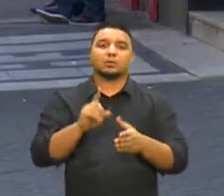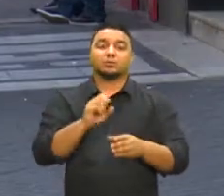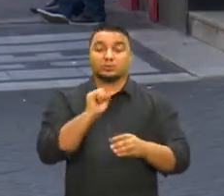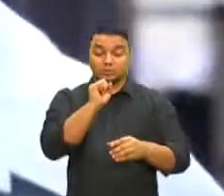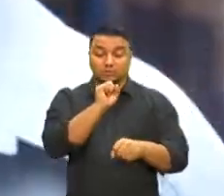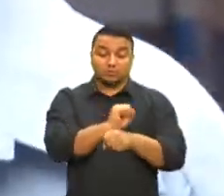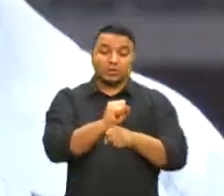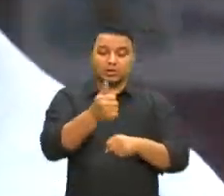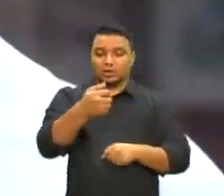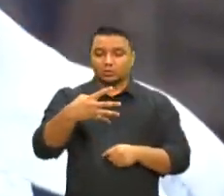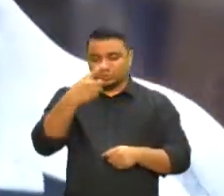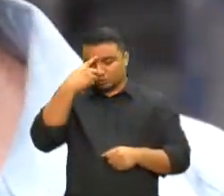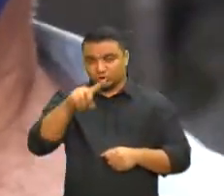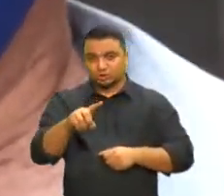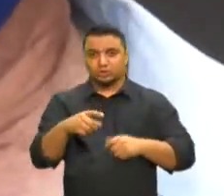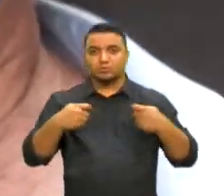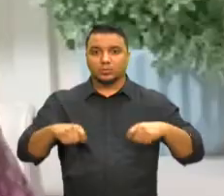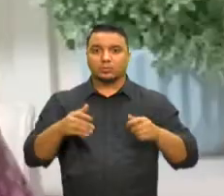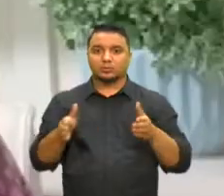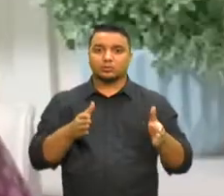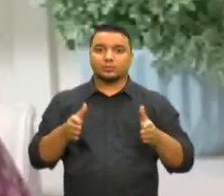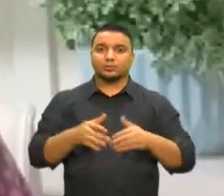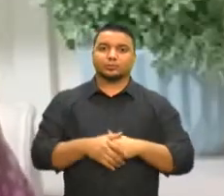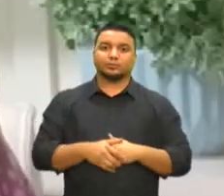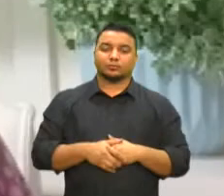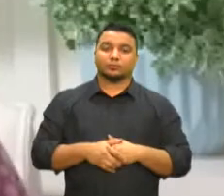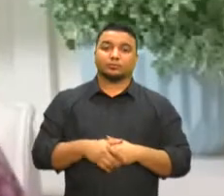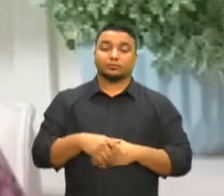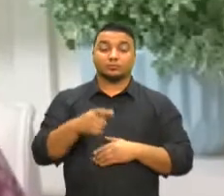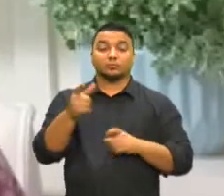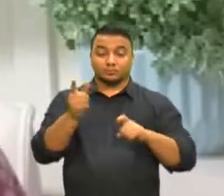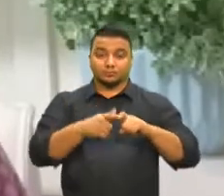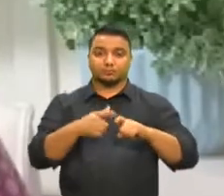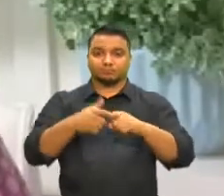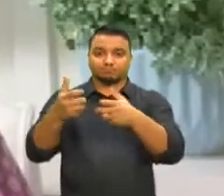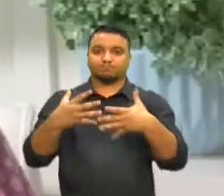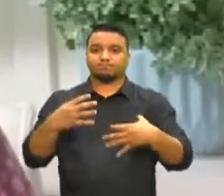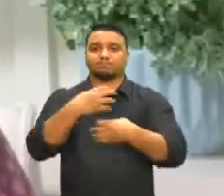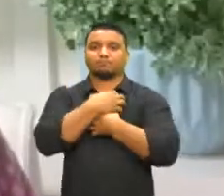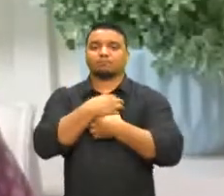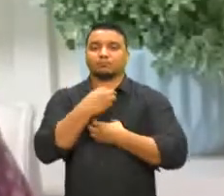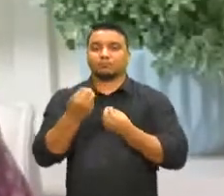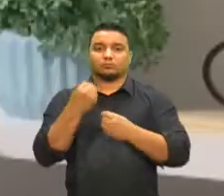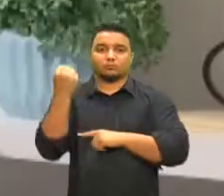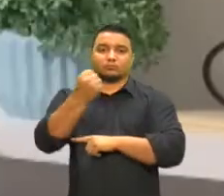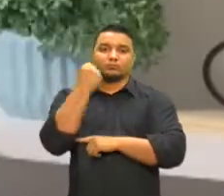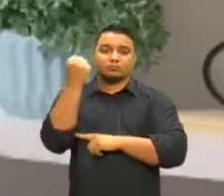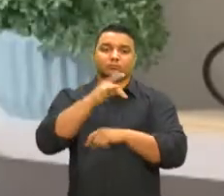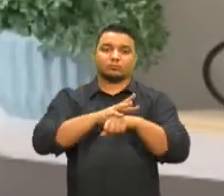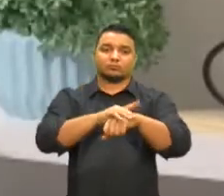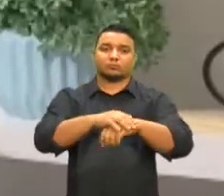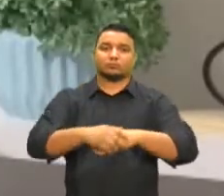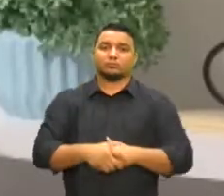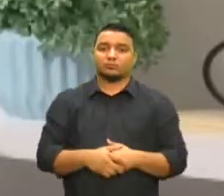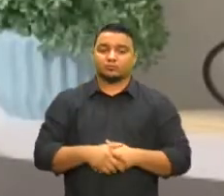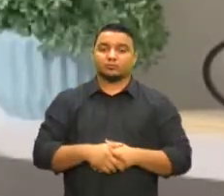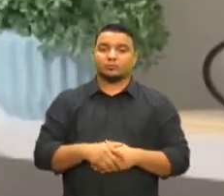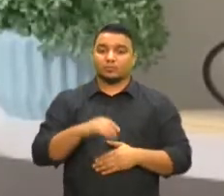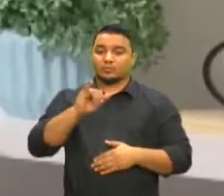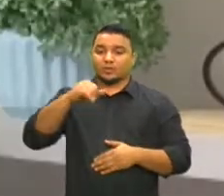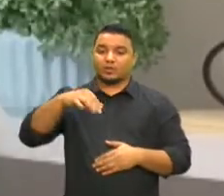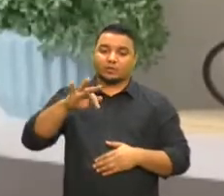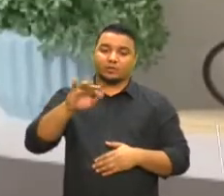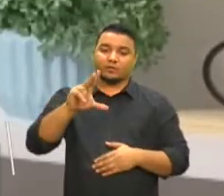intervalo de 14 dias entre as doses. Esta médica fala dos sintomas e da gravidade da doença. A influenza é uma doença